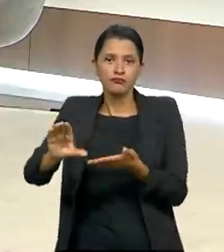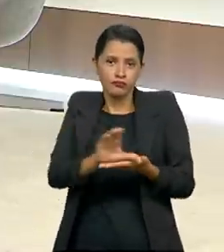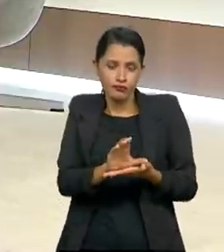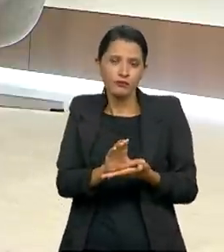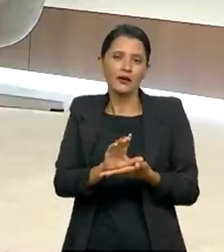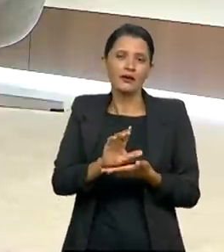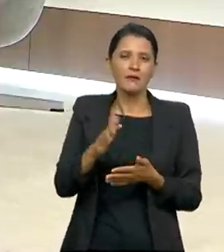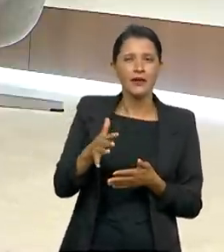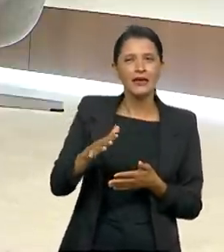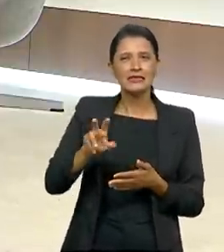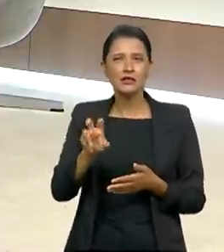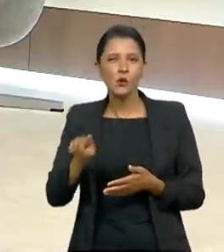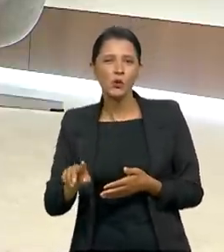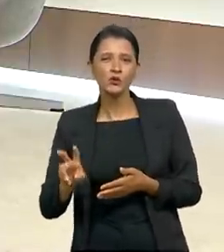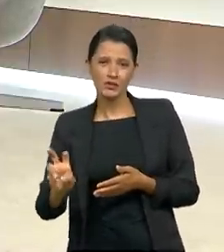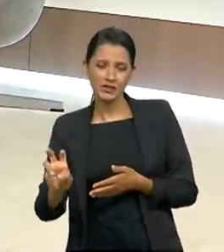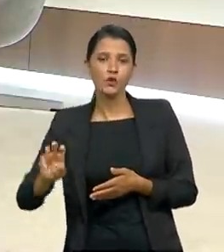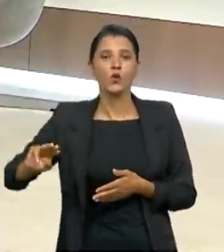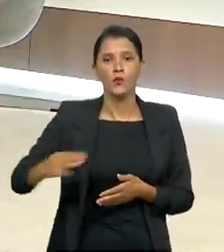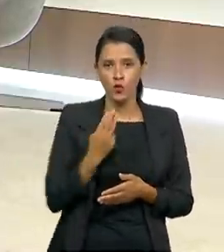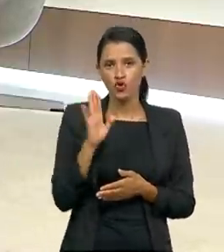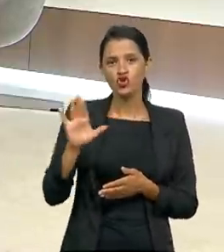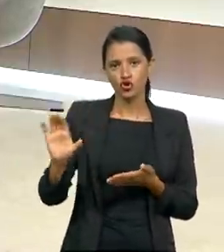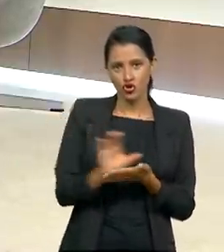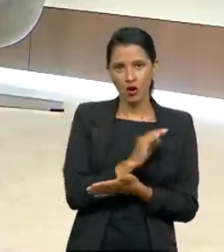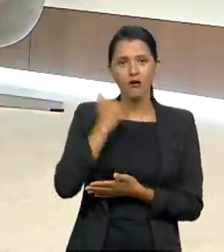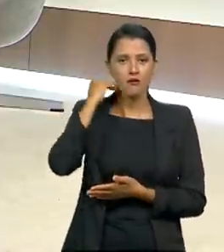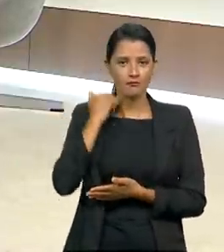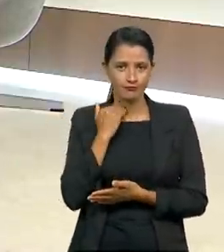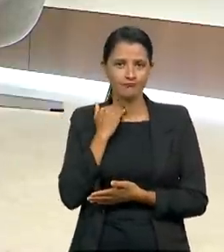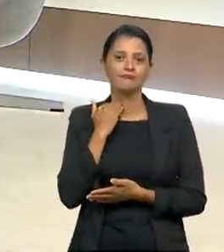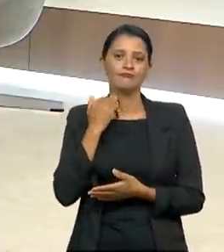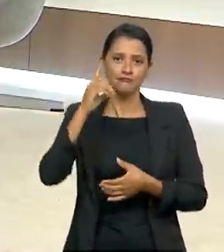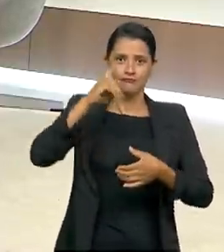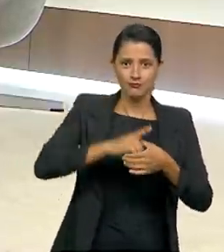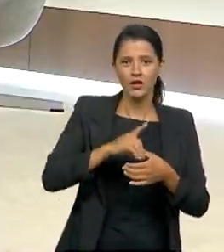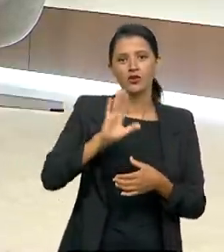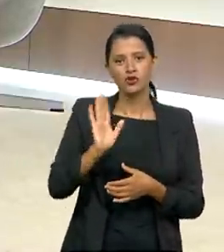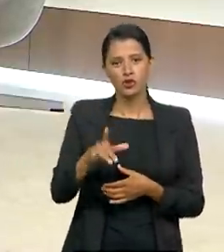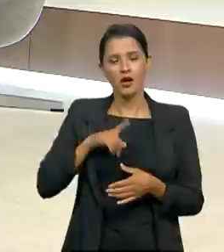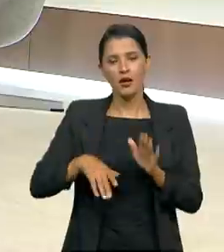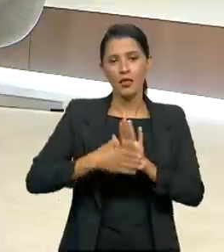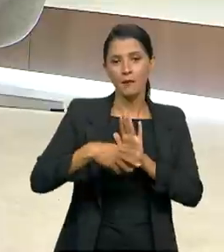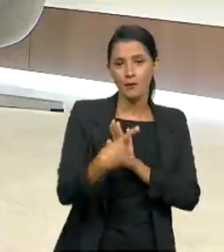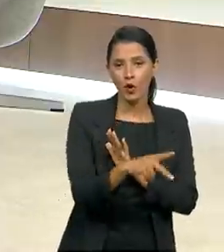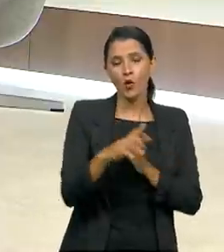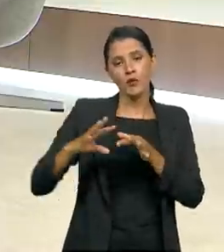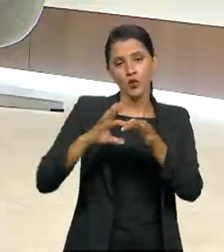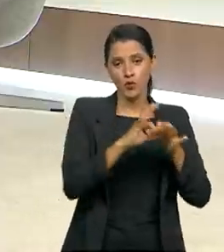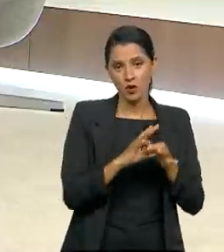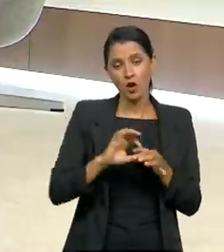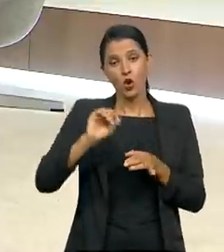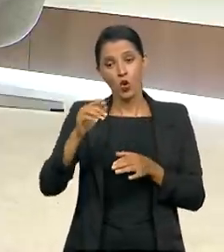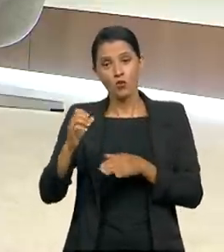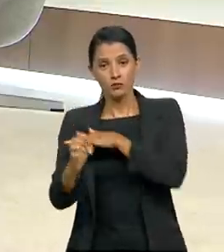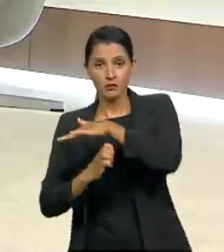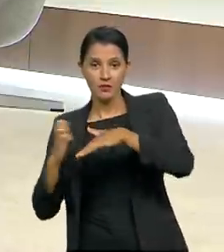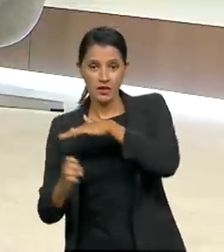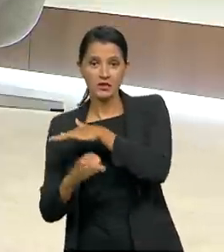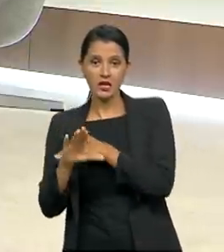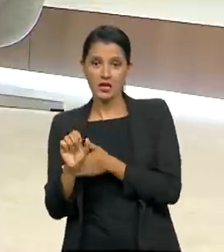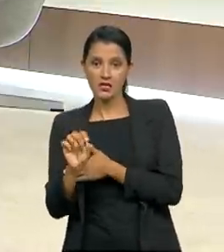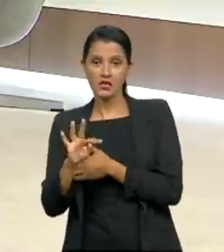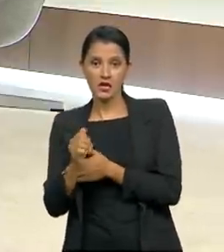5,5 bilhões já estão na conta, seja da própria União, seja das empresas estatais que